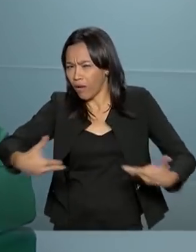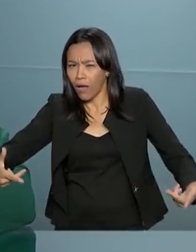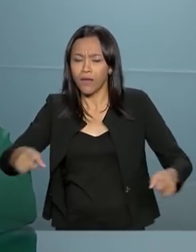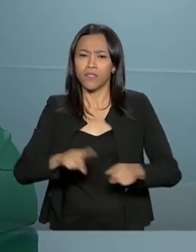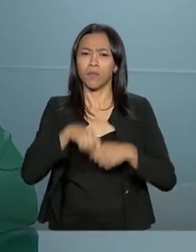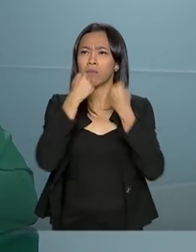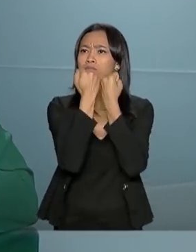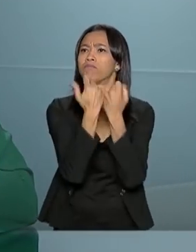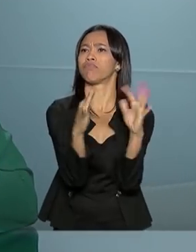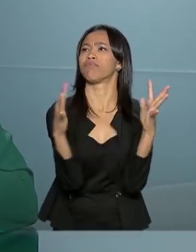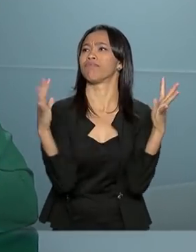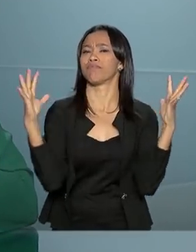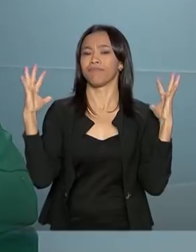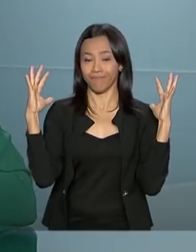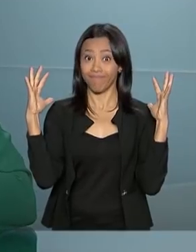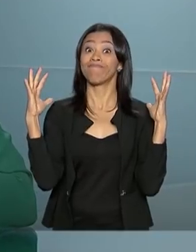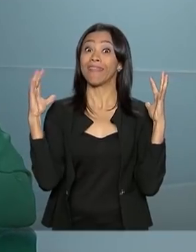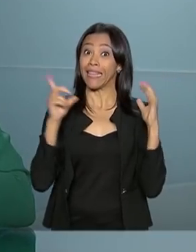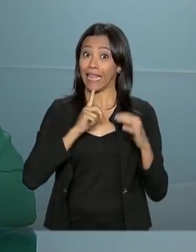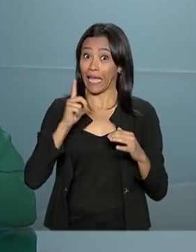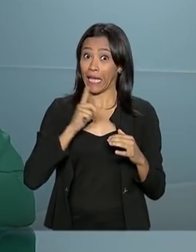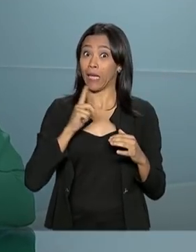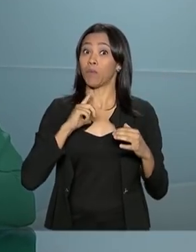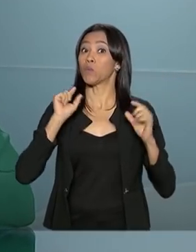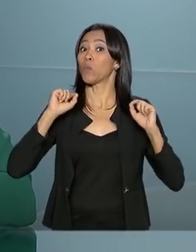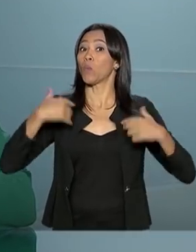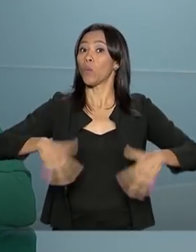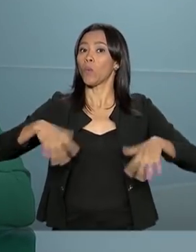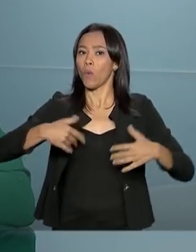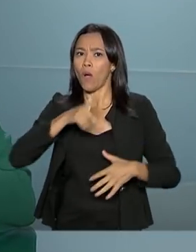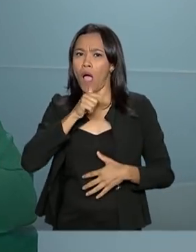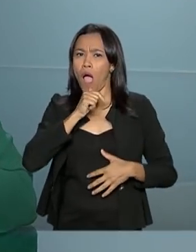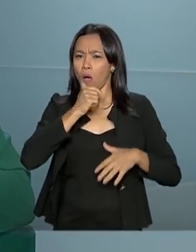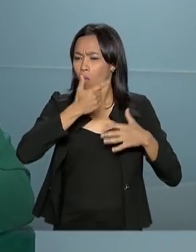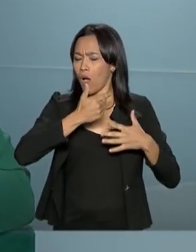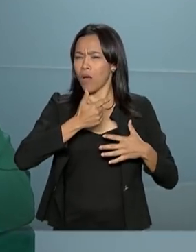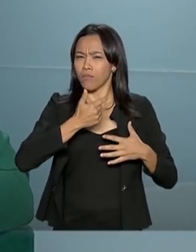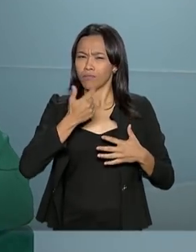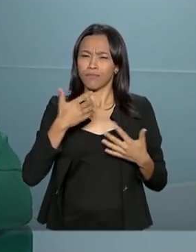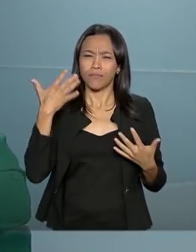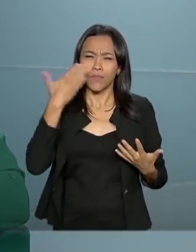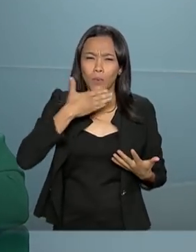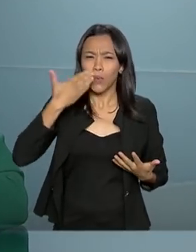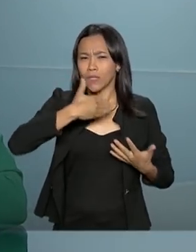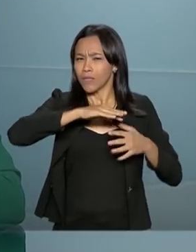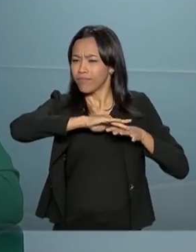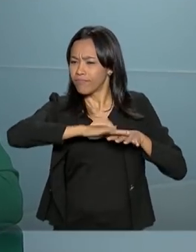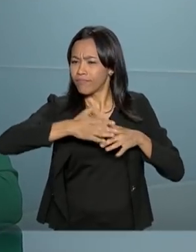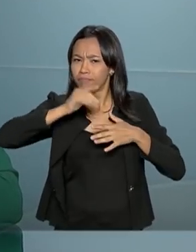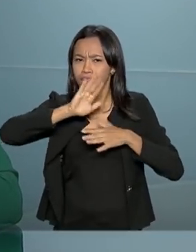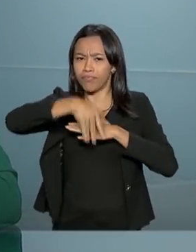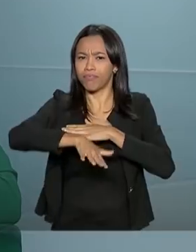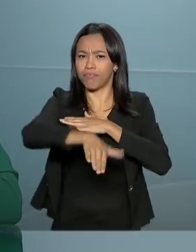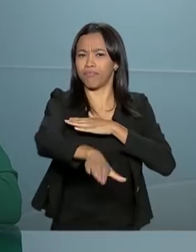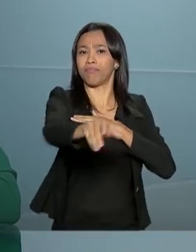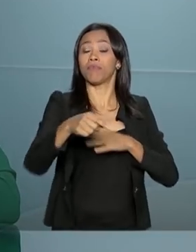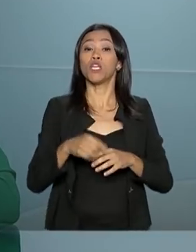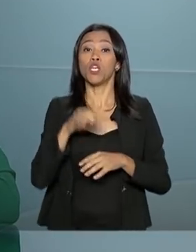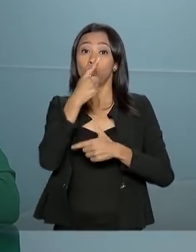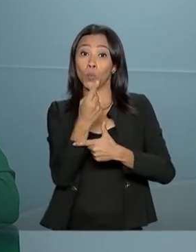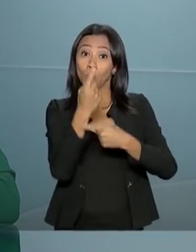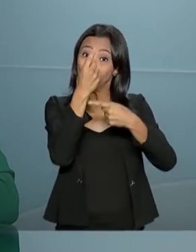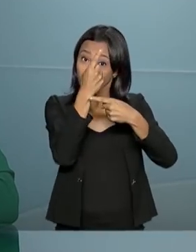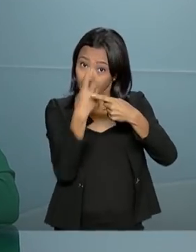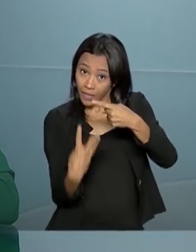extensa vegetação. Temos as maiores reservas de água doce e um terço das florestas tropicais do mundo. São as